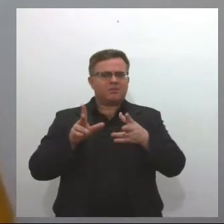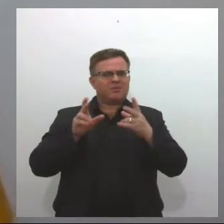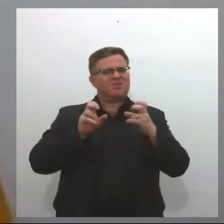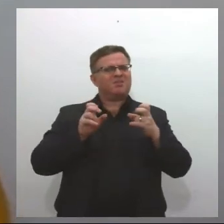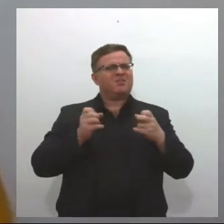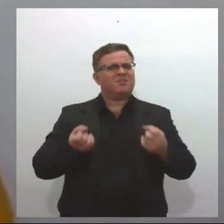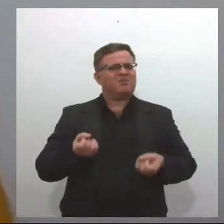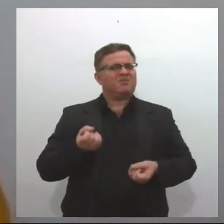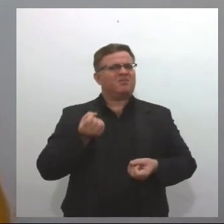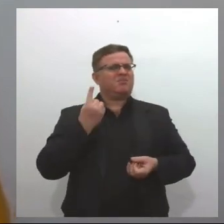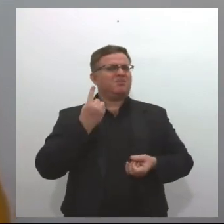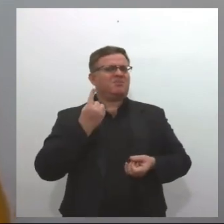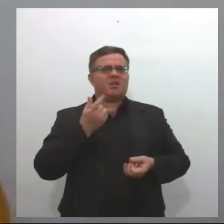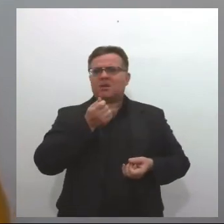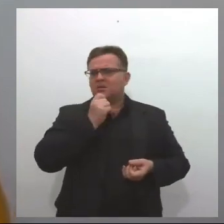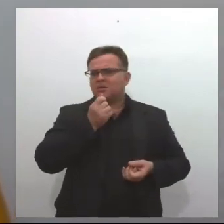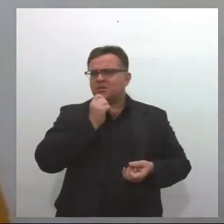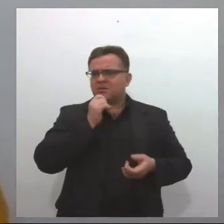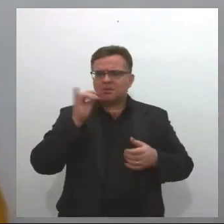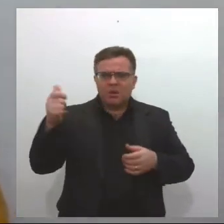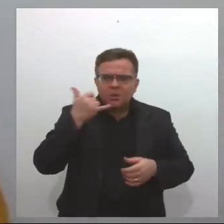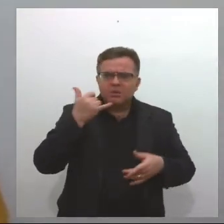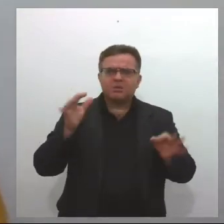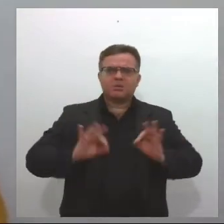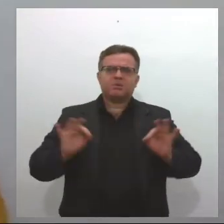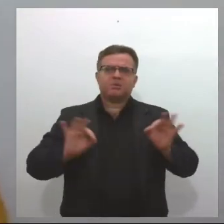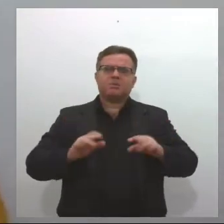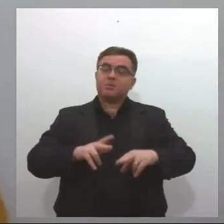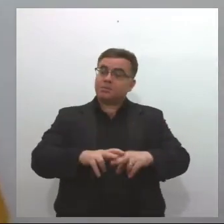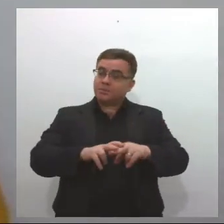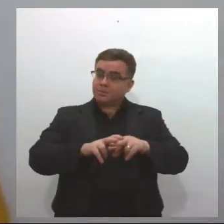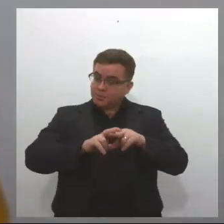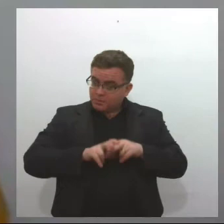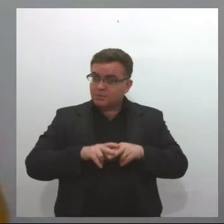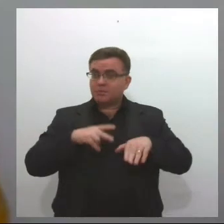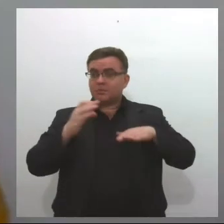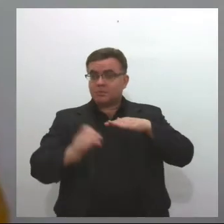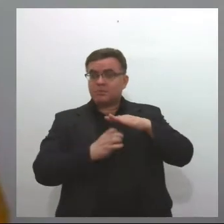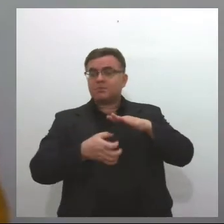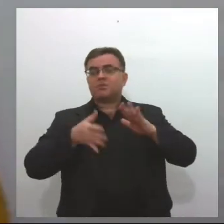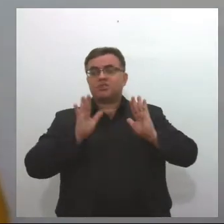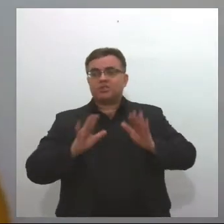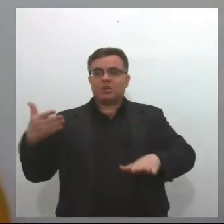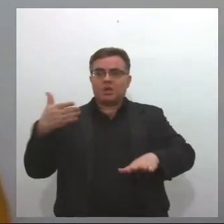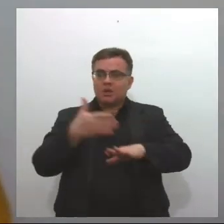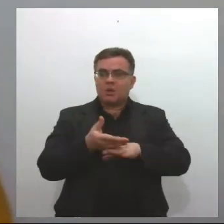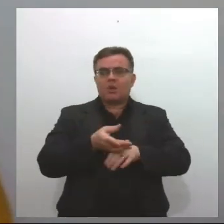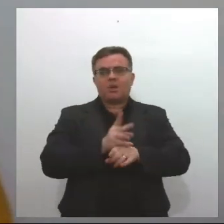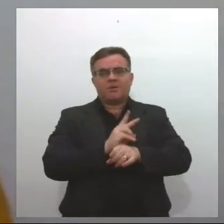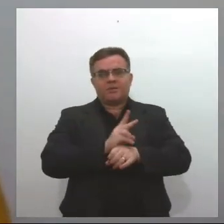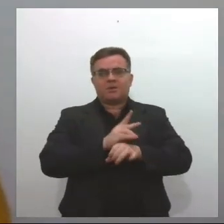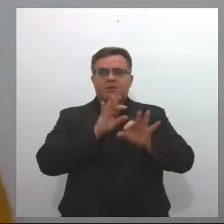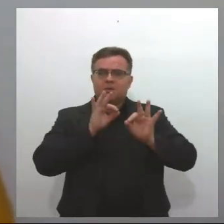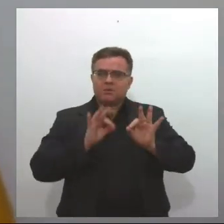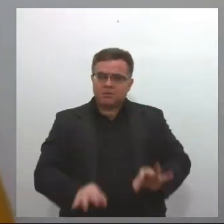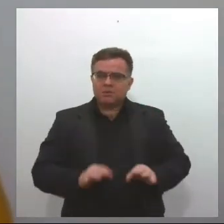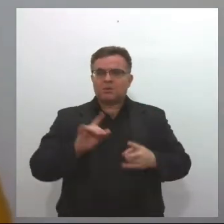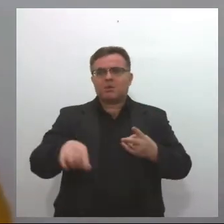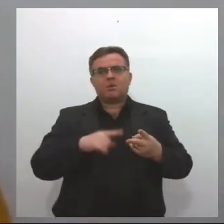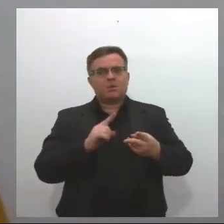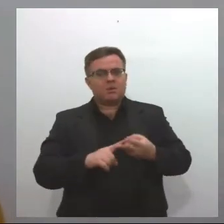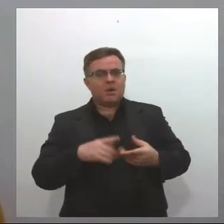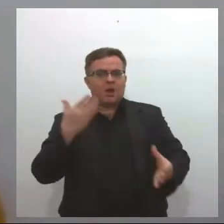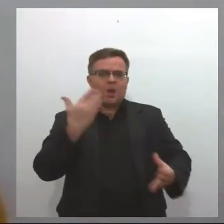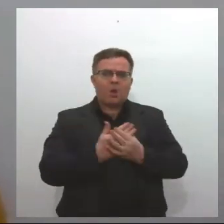já que nunca tiveram uma abordagem dessa maneira. Então, mesmo empresas que já passaram por uma fiscalização mais rigorosa ou que já passaram por algum processo